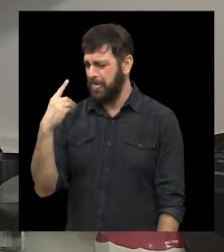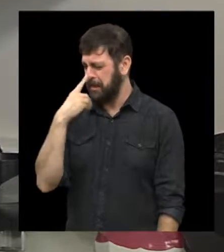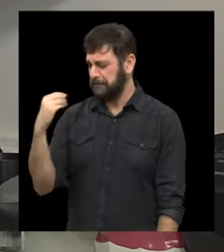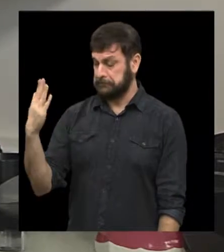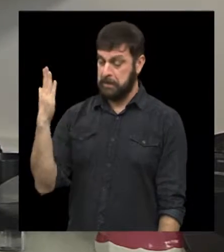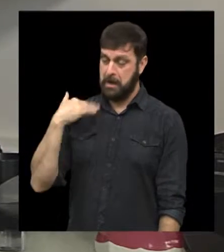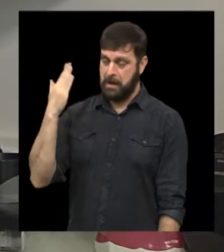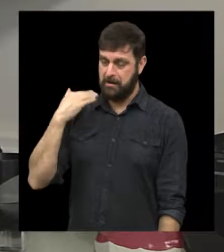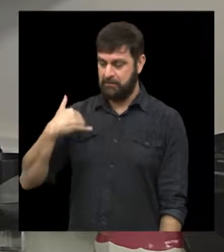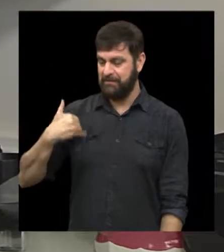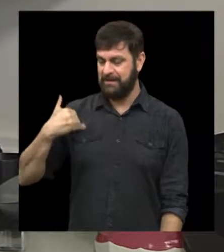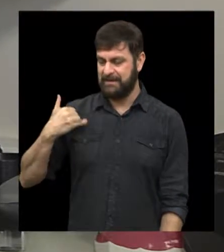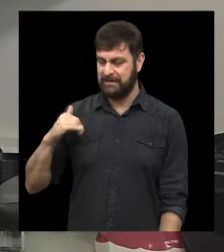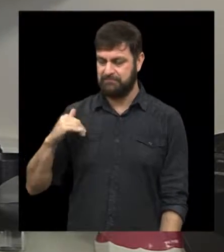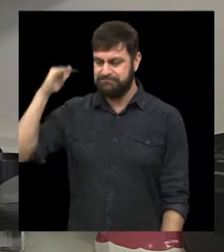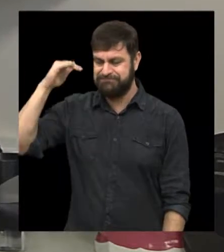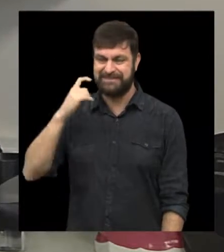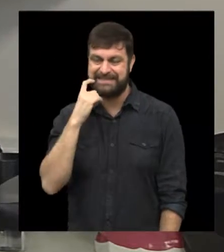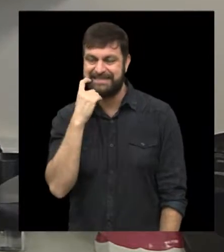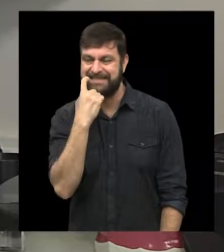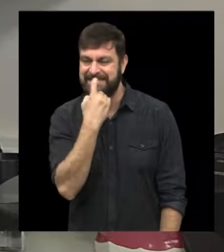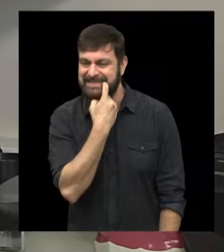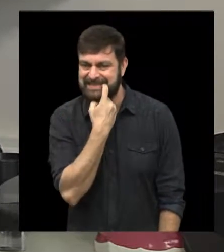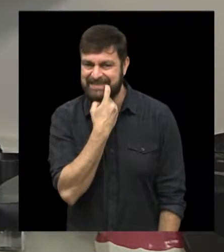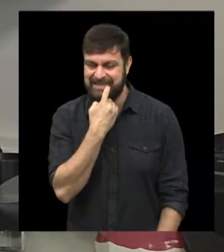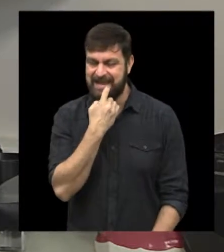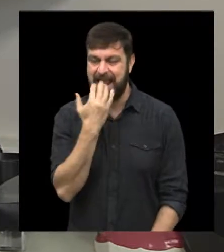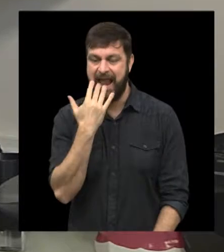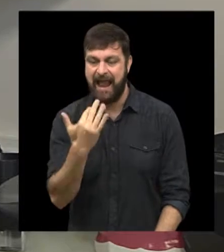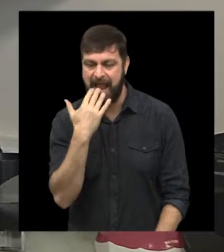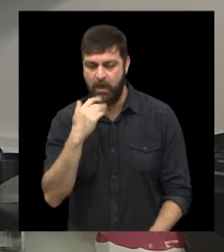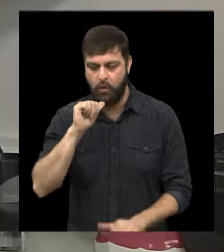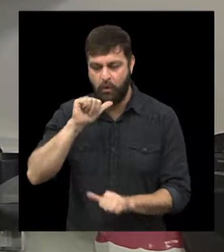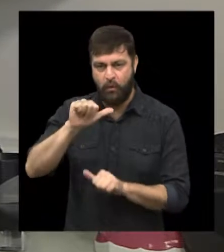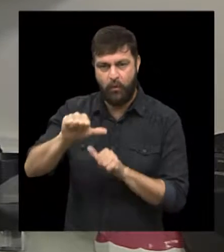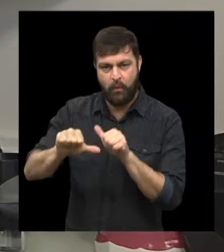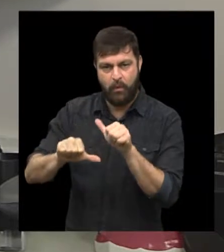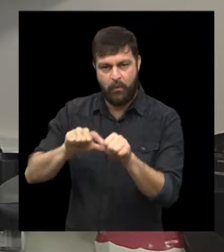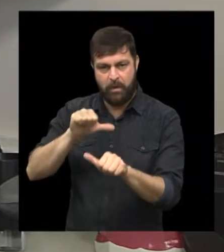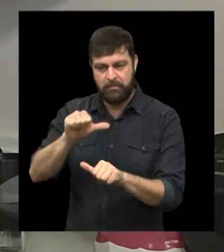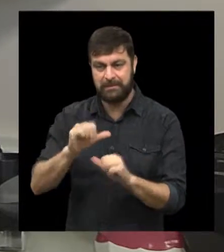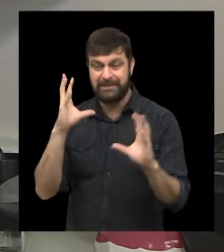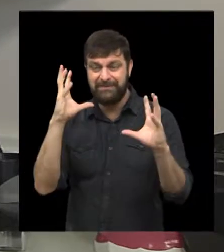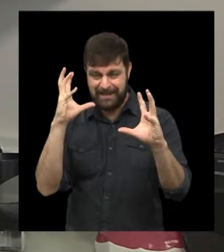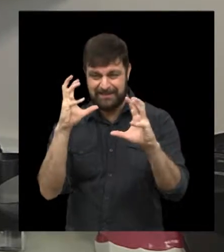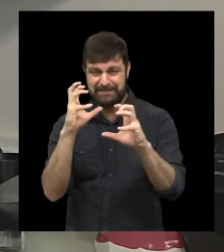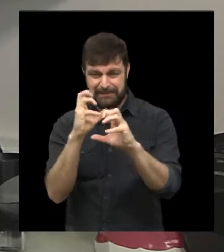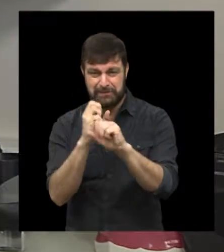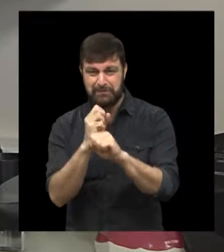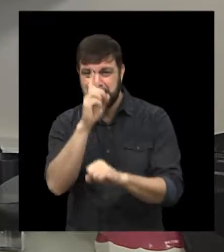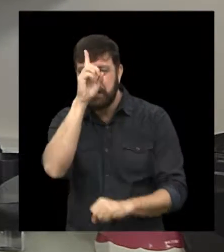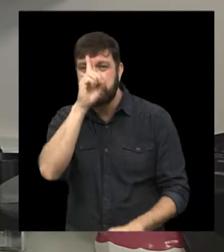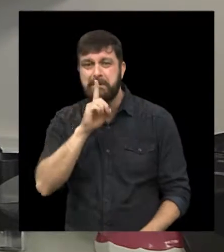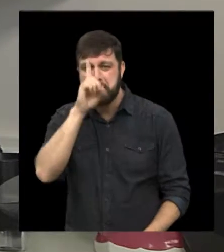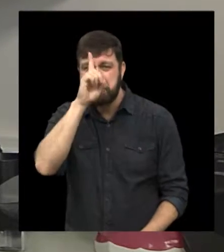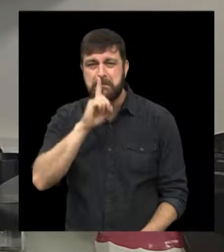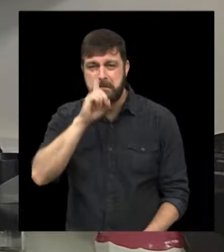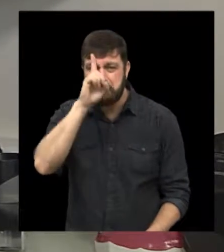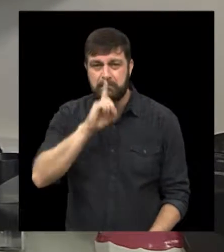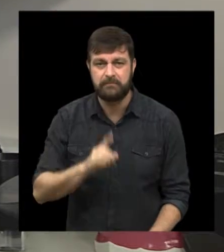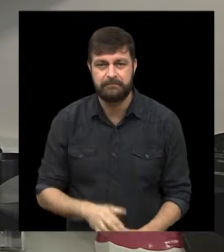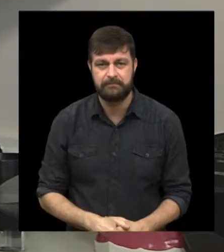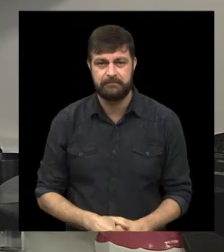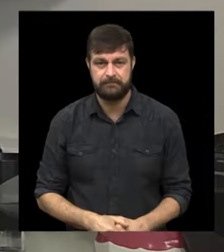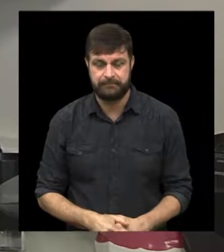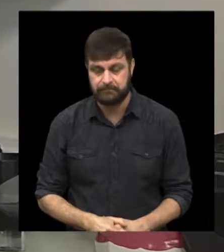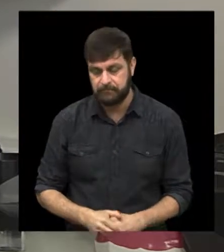natural que, com decorrer da idade, a dentina, que é o tecido que fica atrás do esmalte dos dentes, que ela fique um pouco mais amarelada e o esmalte um